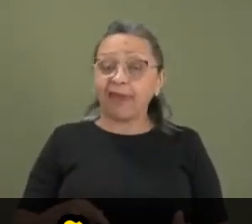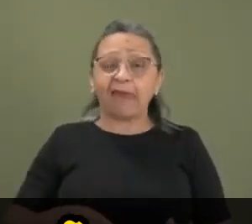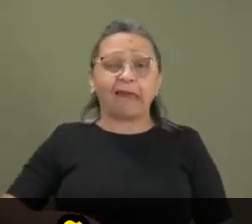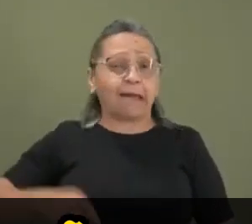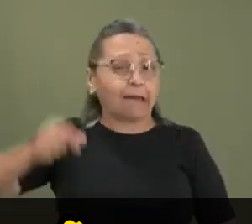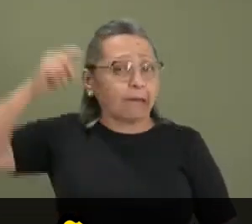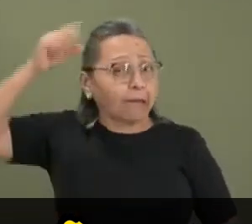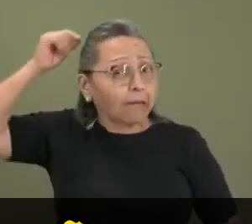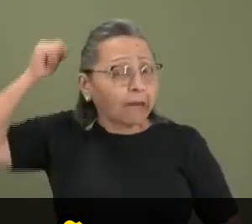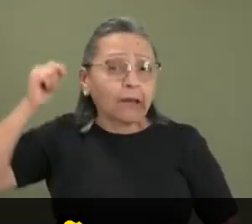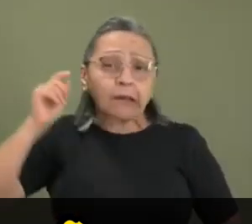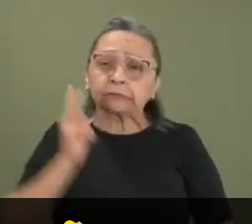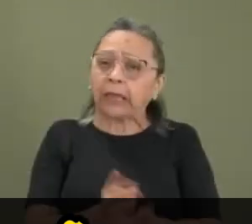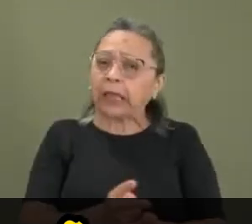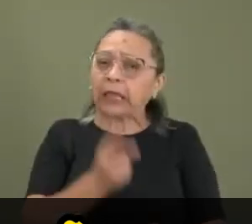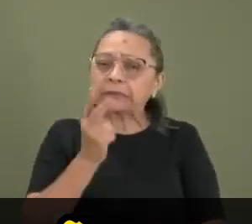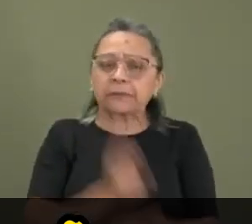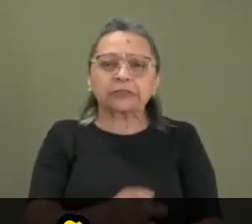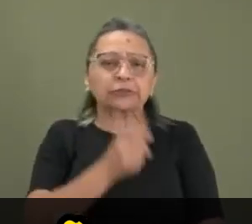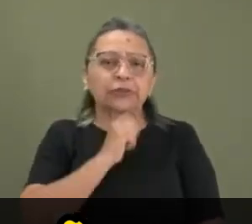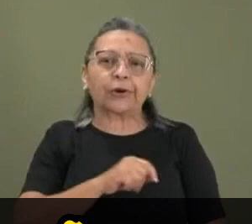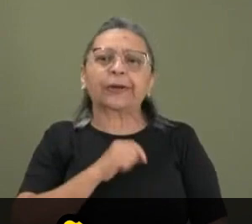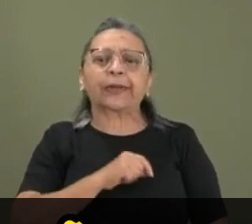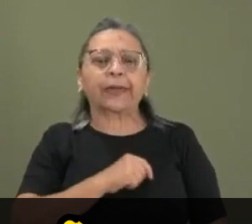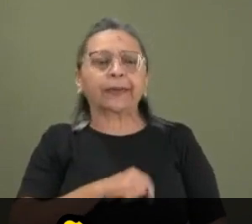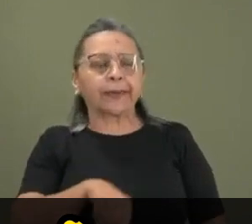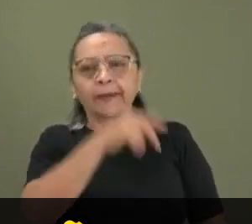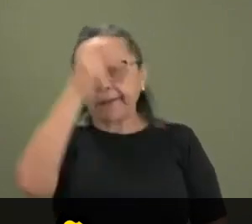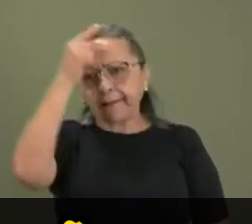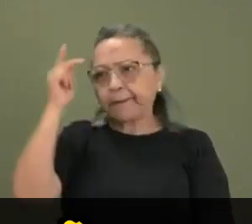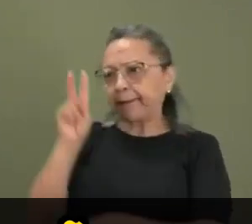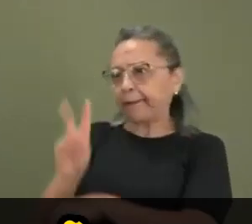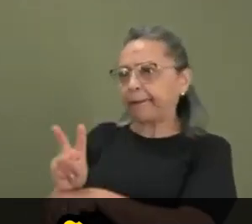história da raposa tomando conta do galinheiro.